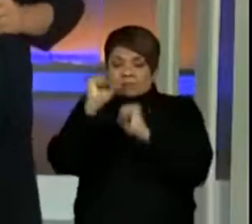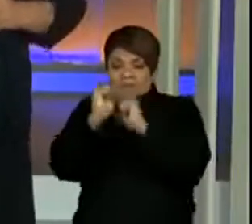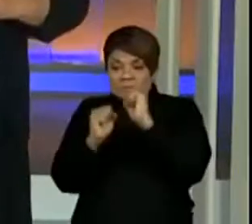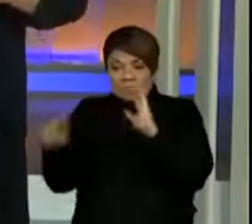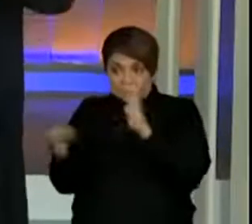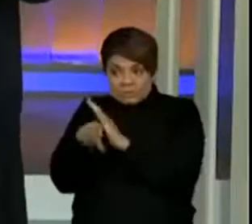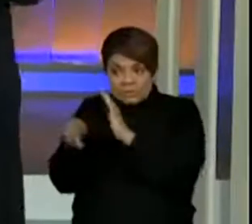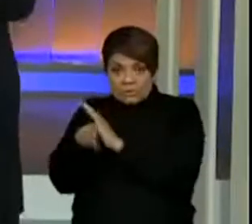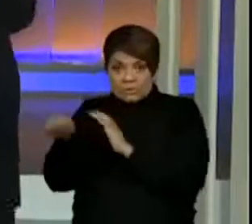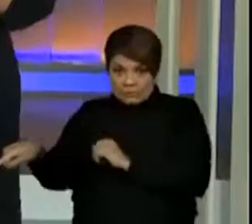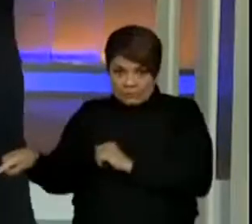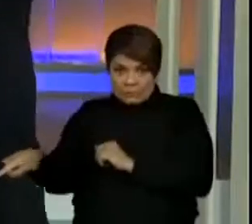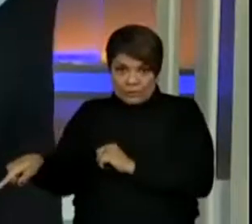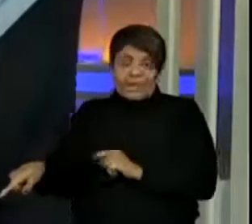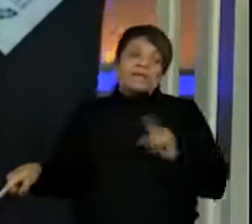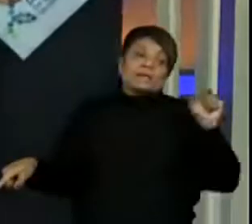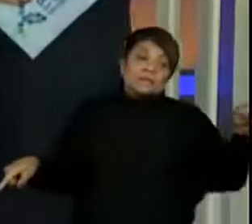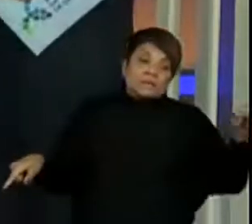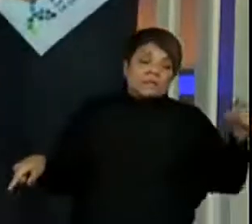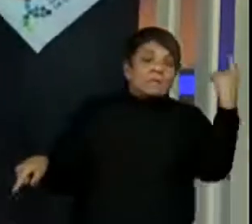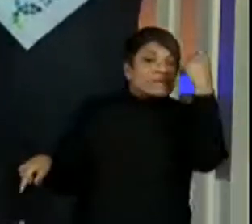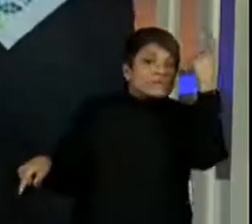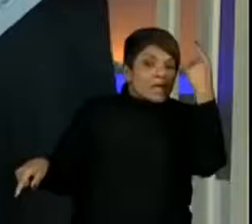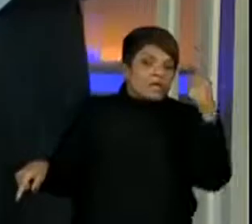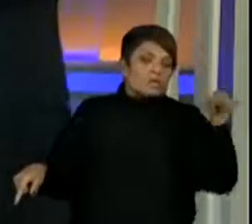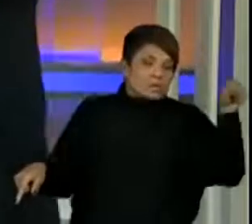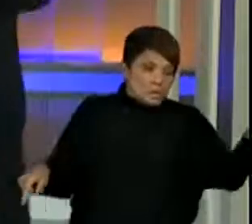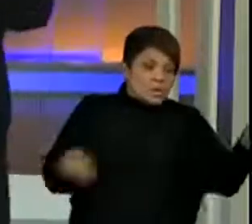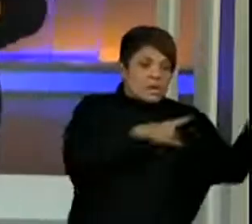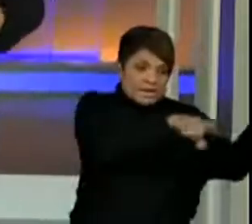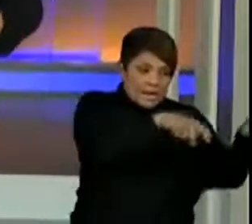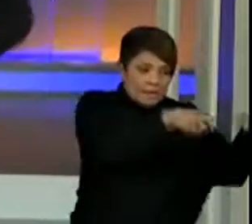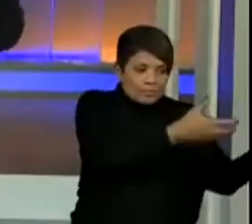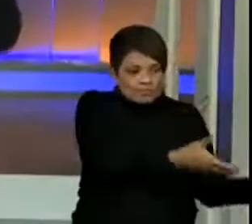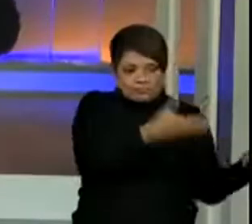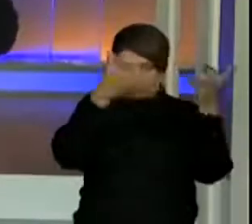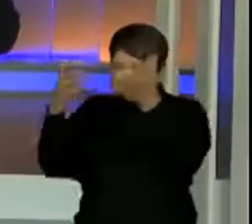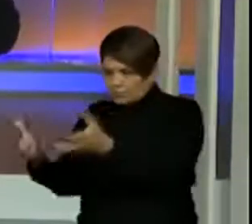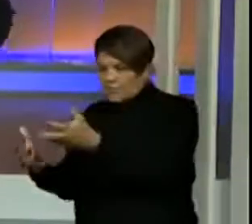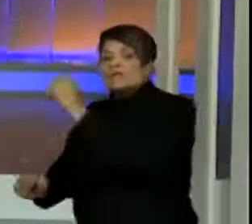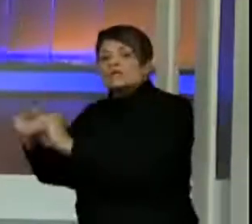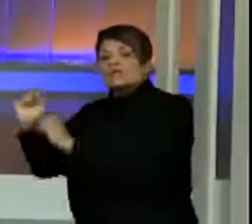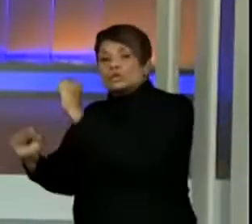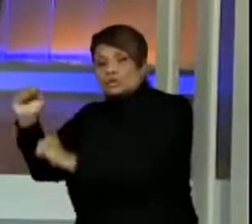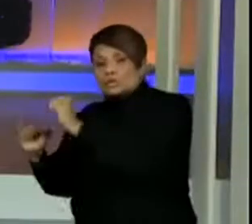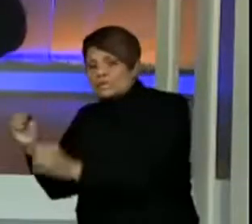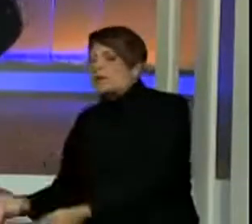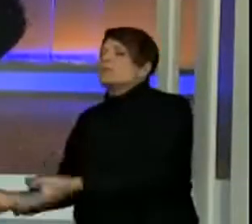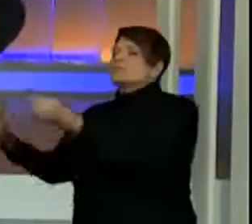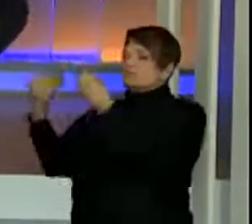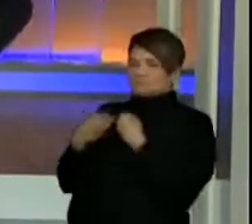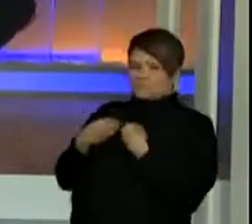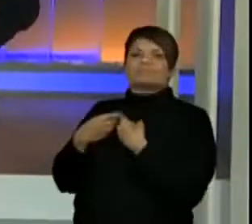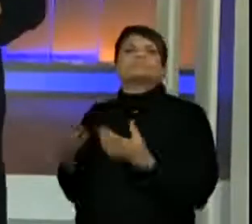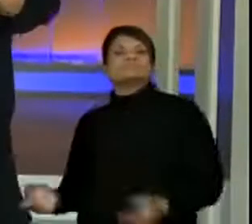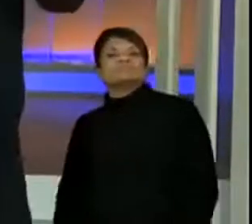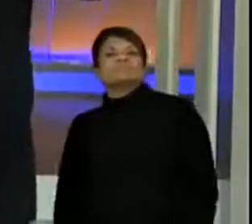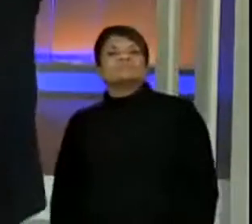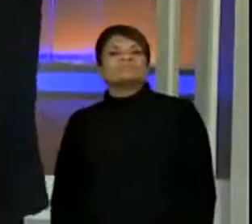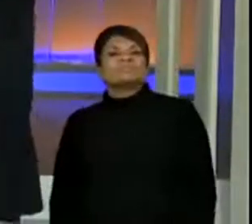industrializados e que saíram lá do campo e chegam na sua casa pela indústria. Coloca lá. Quero ver.